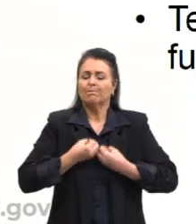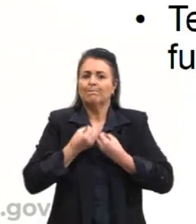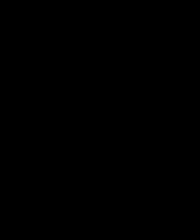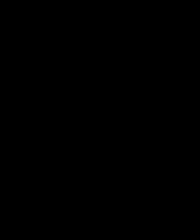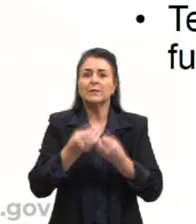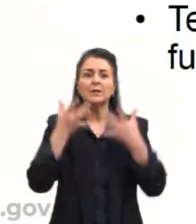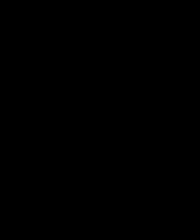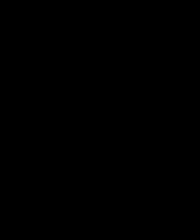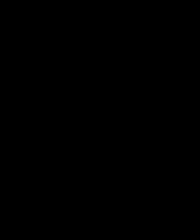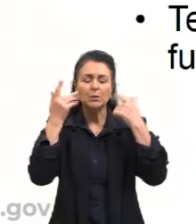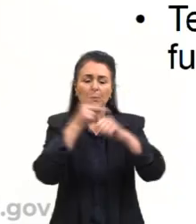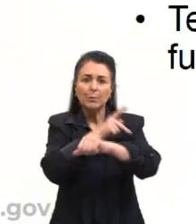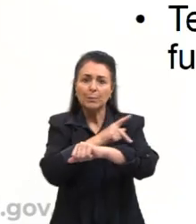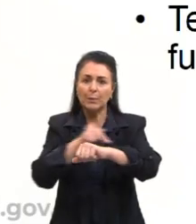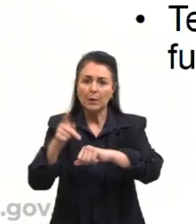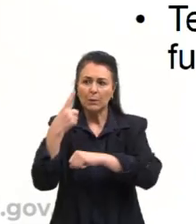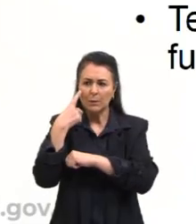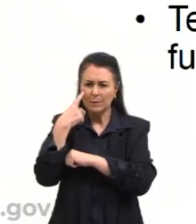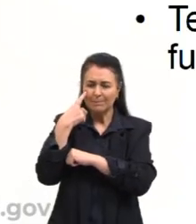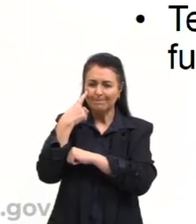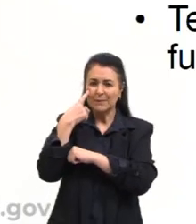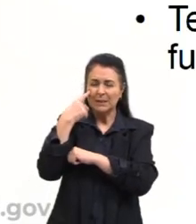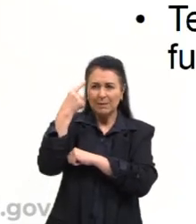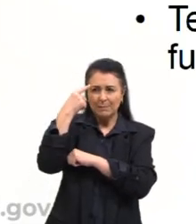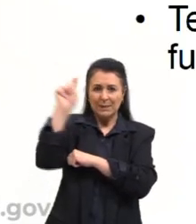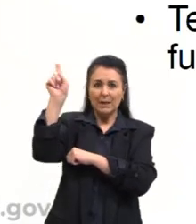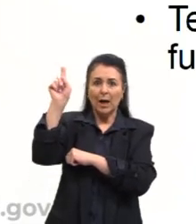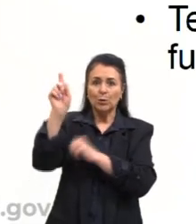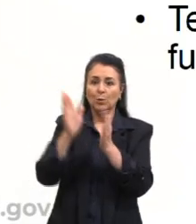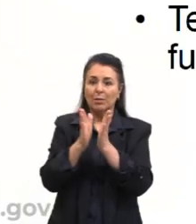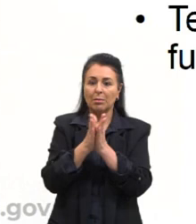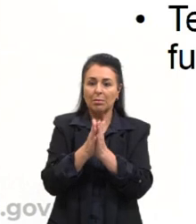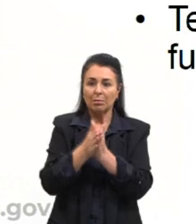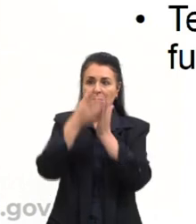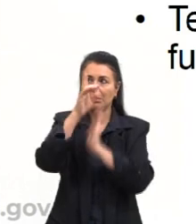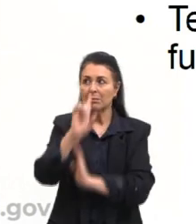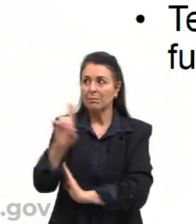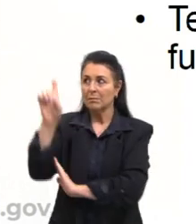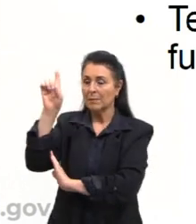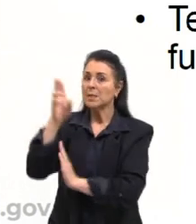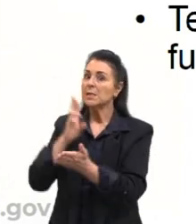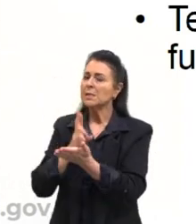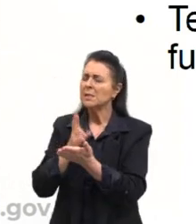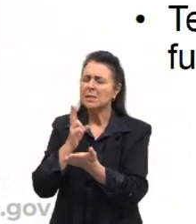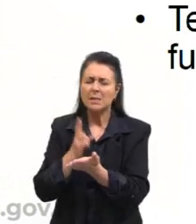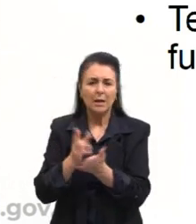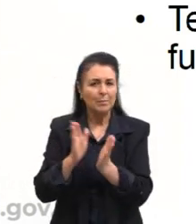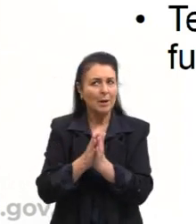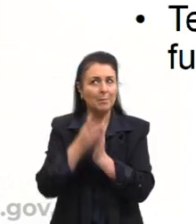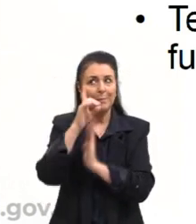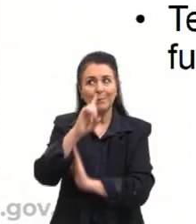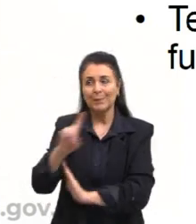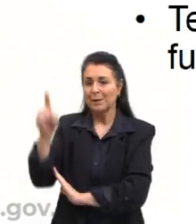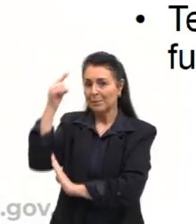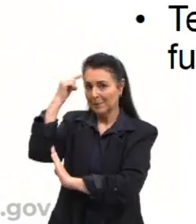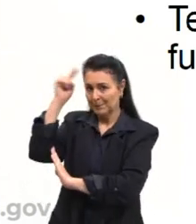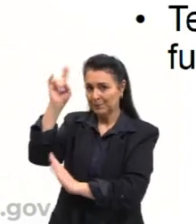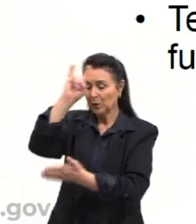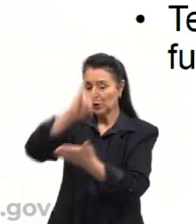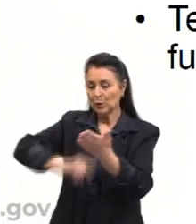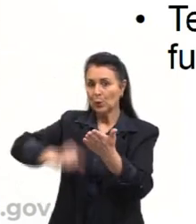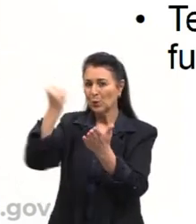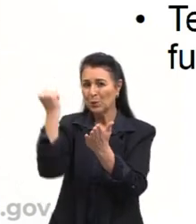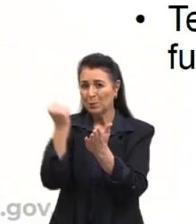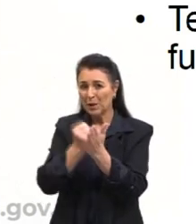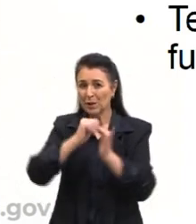pedagógicos, passagens bíblicas, sempre a Bíblia como inspiração. Produção de documentos que informavam os